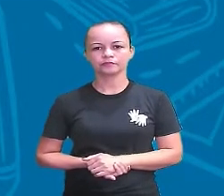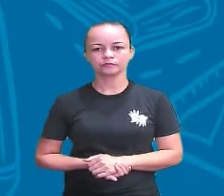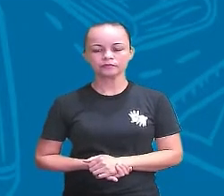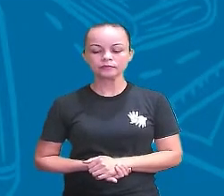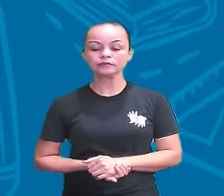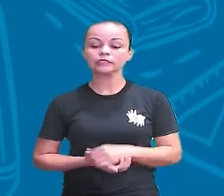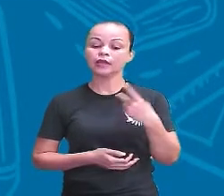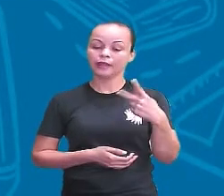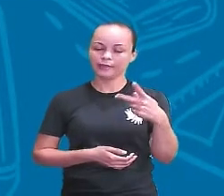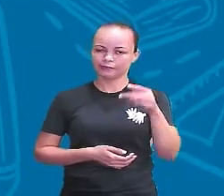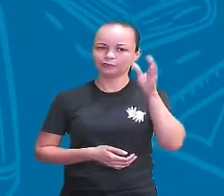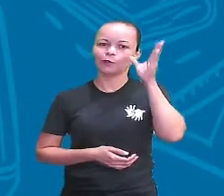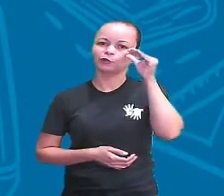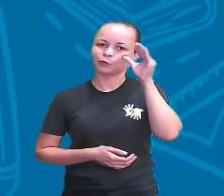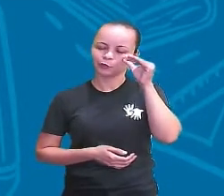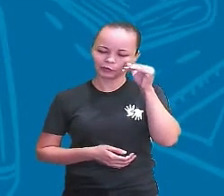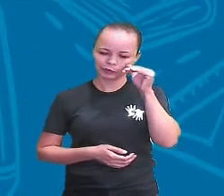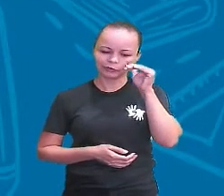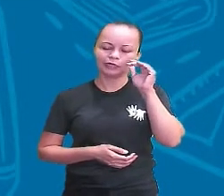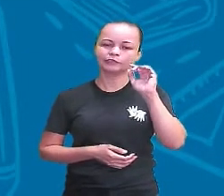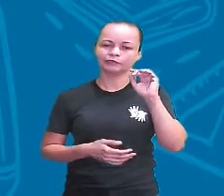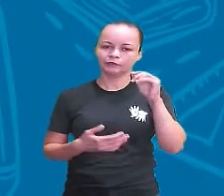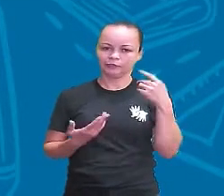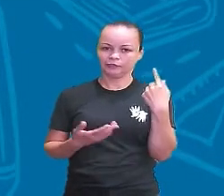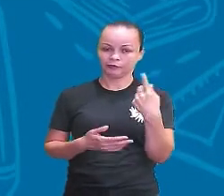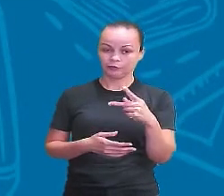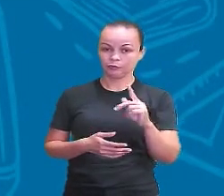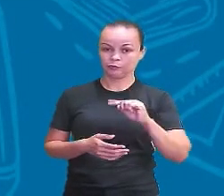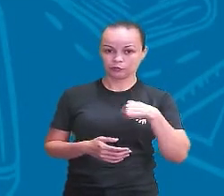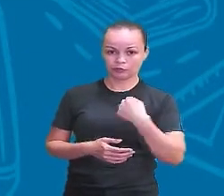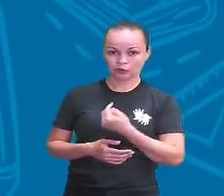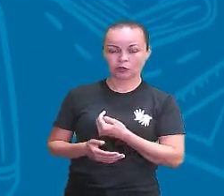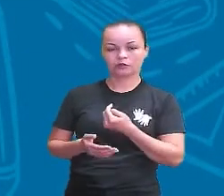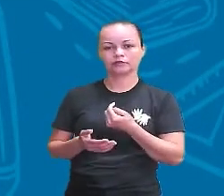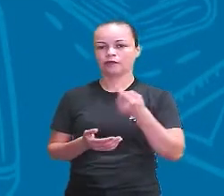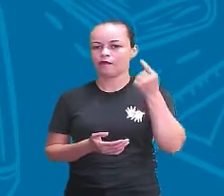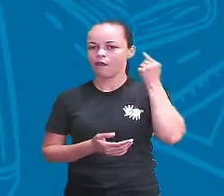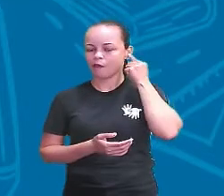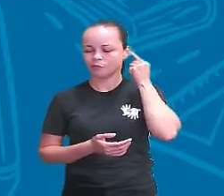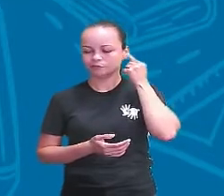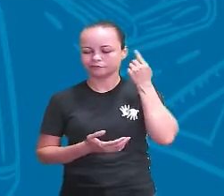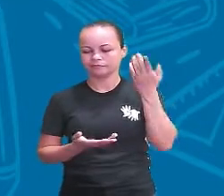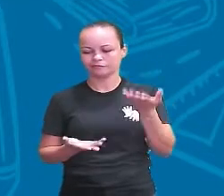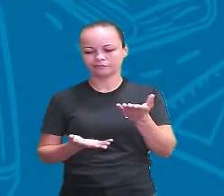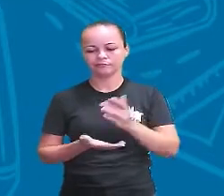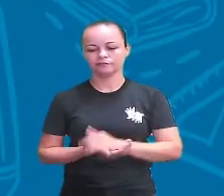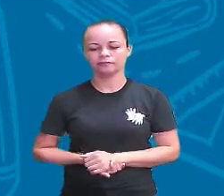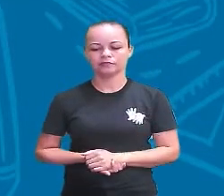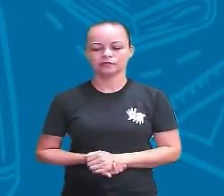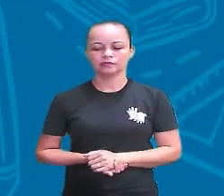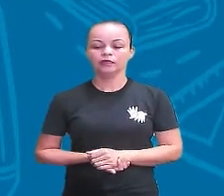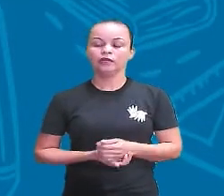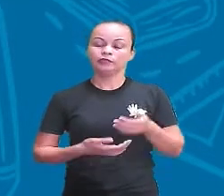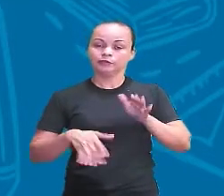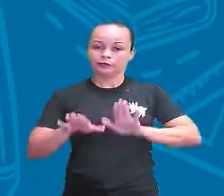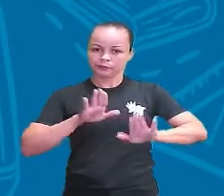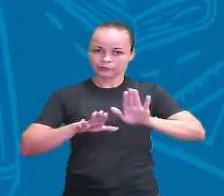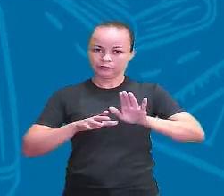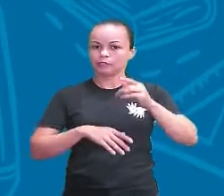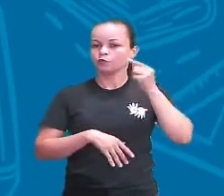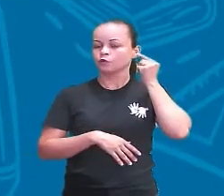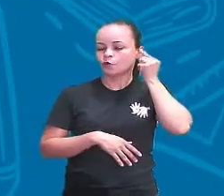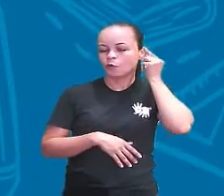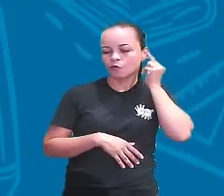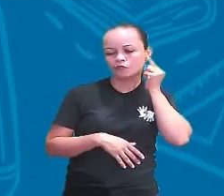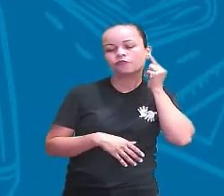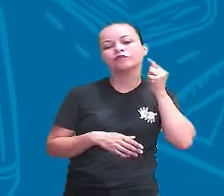Essas são as curiosidades da nossa audição. Olha só, os cuidados com os ouvidos, esses aí